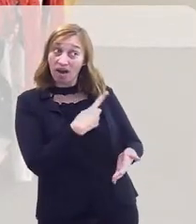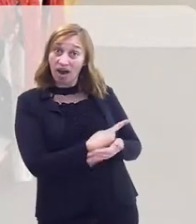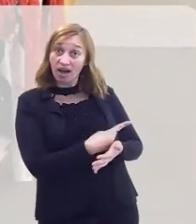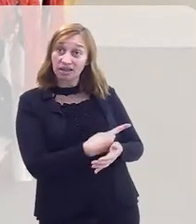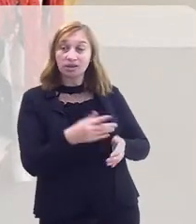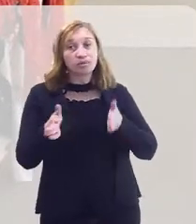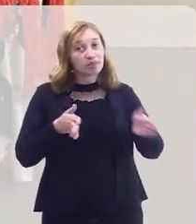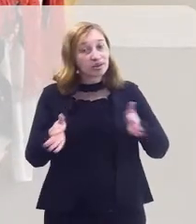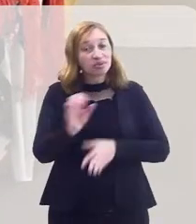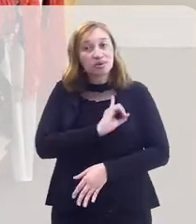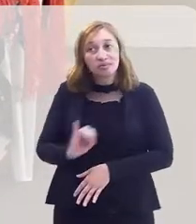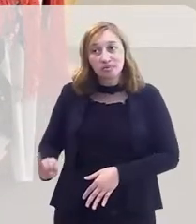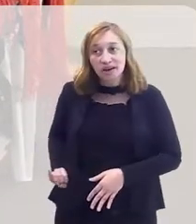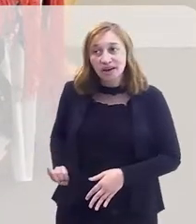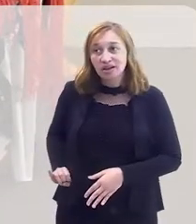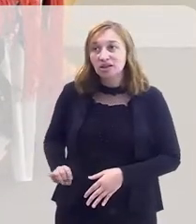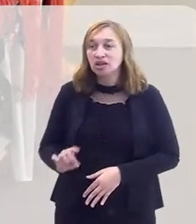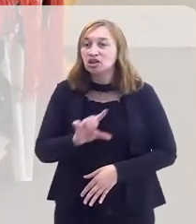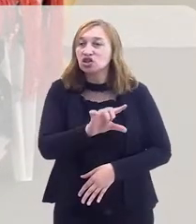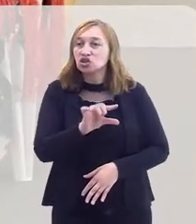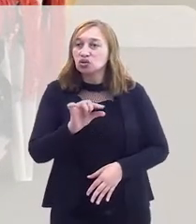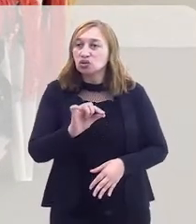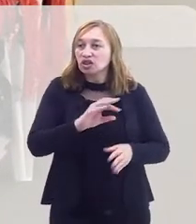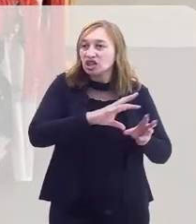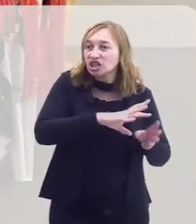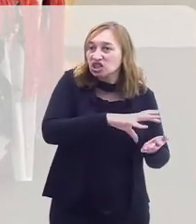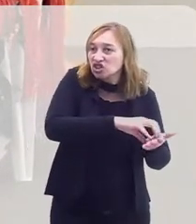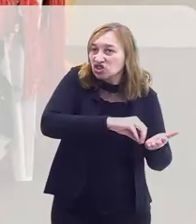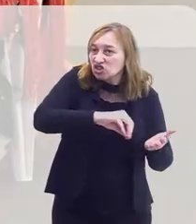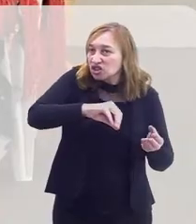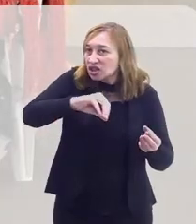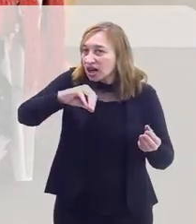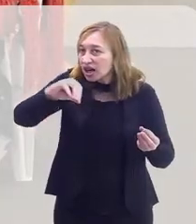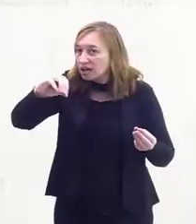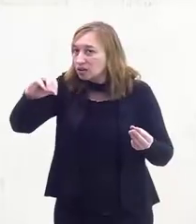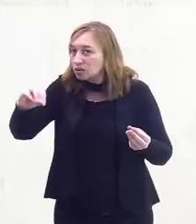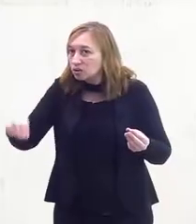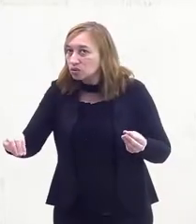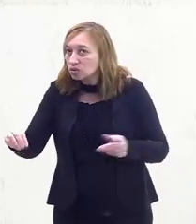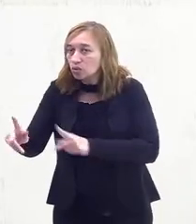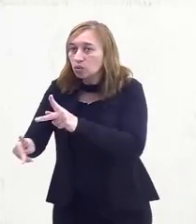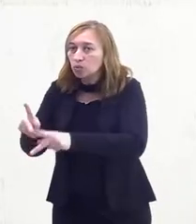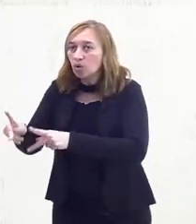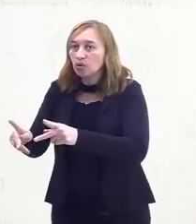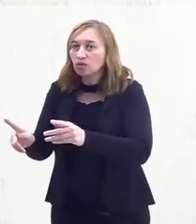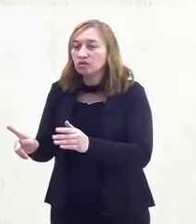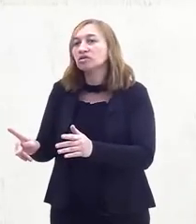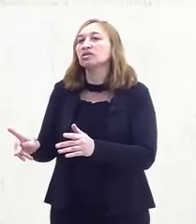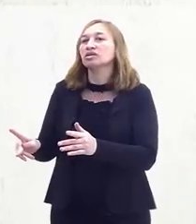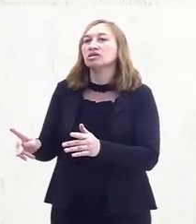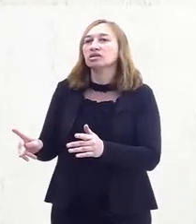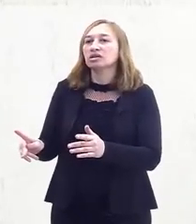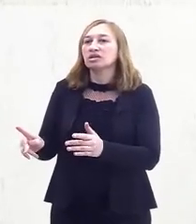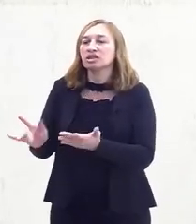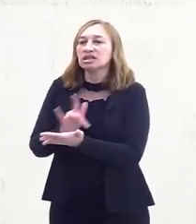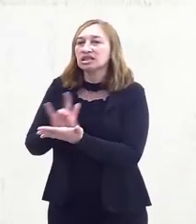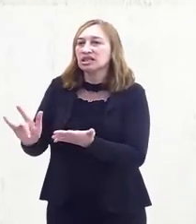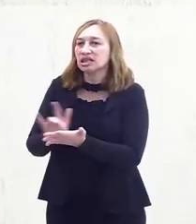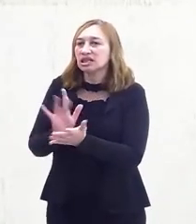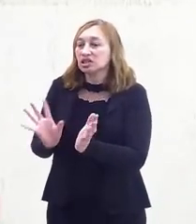isso? Na época do Império, não é isso? Isso. Eles decidiram pegar os ciganos todos e guardá-los ali.